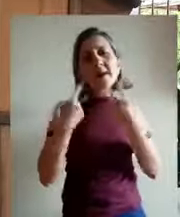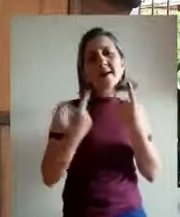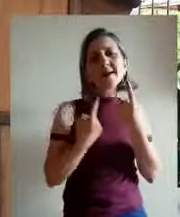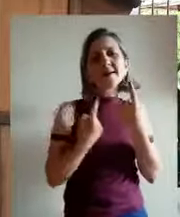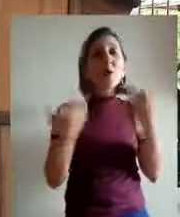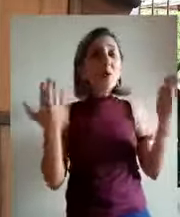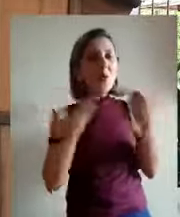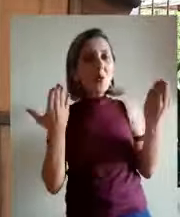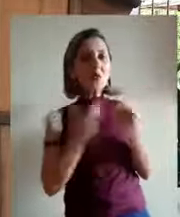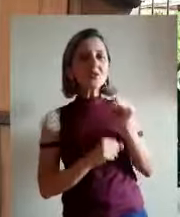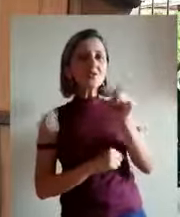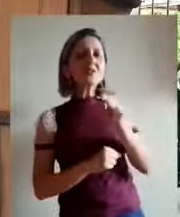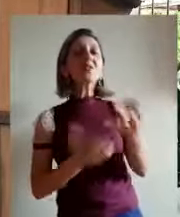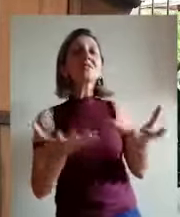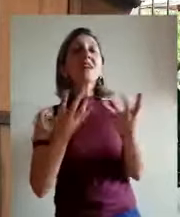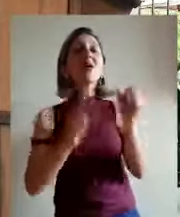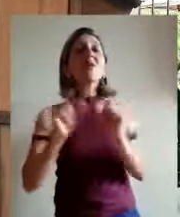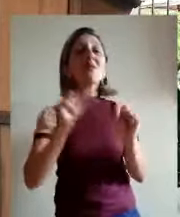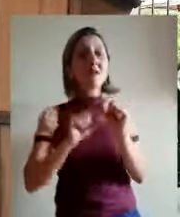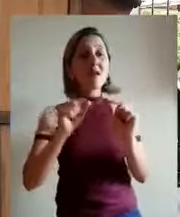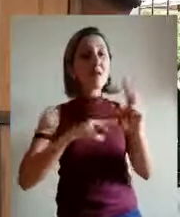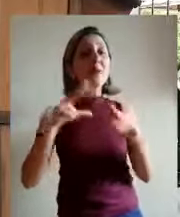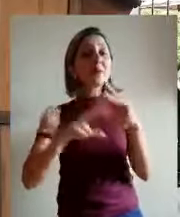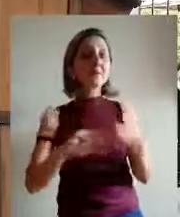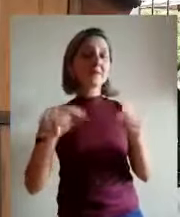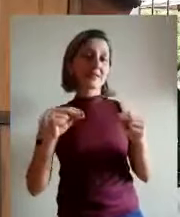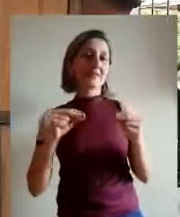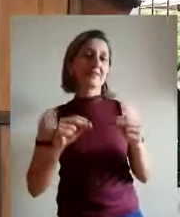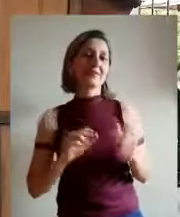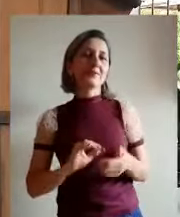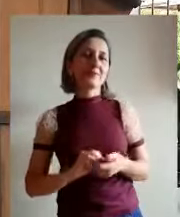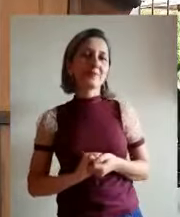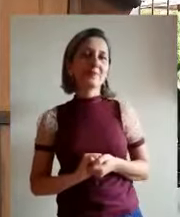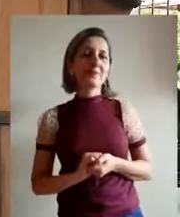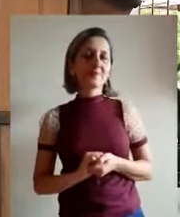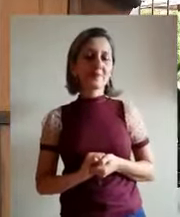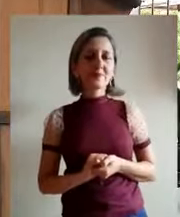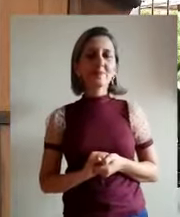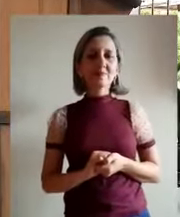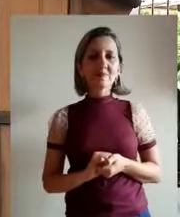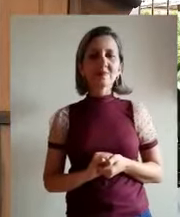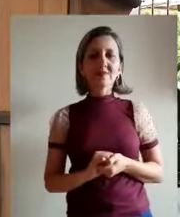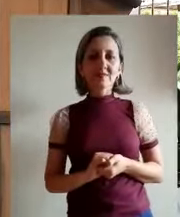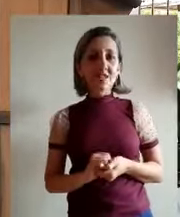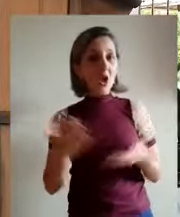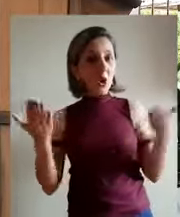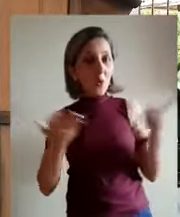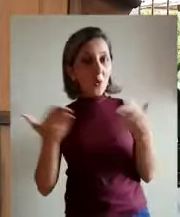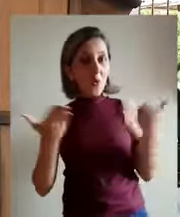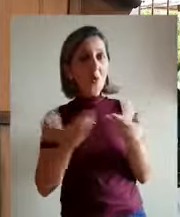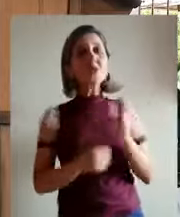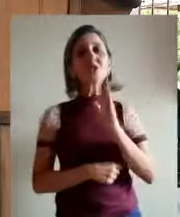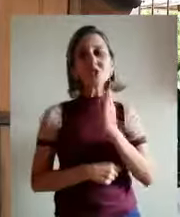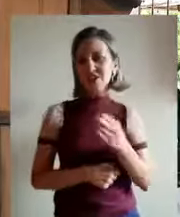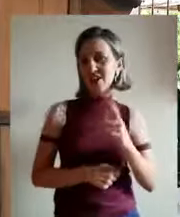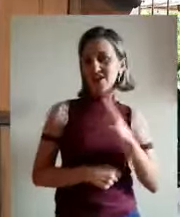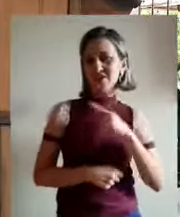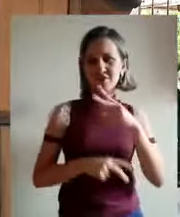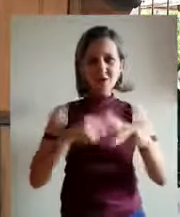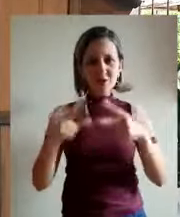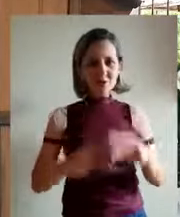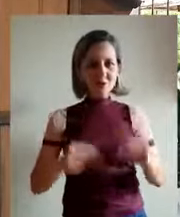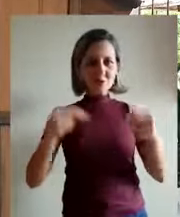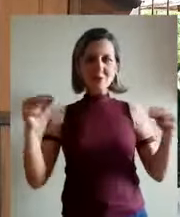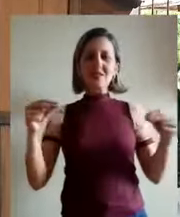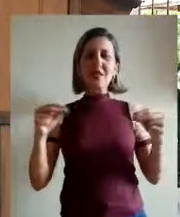você hoje, o que você queria? Ah, eu queria, bom, hoje eu já recebi um presente maravilhoso! Qual foi, Moquinha? A